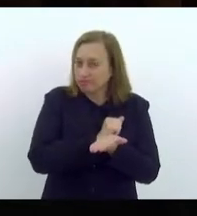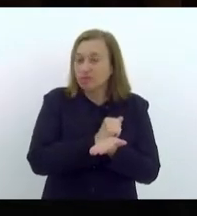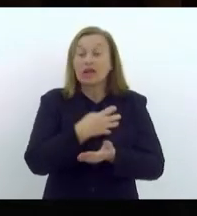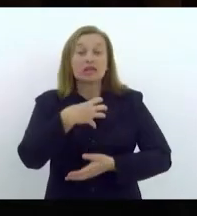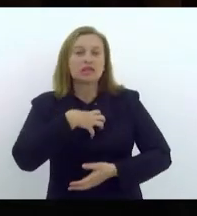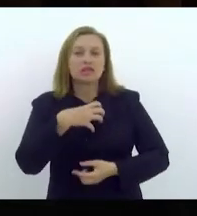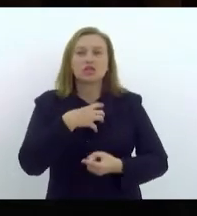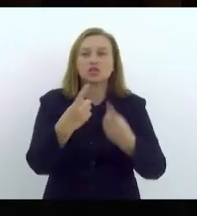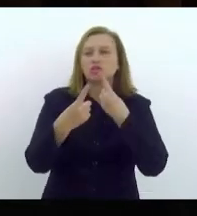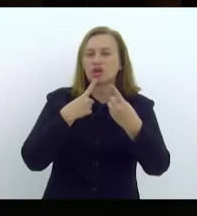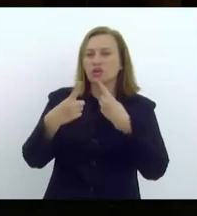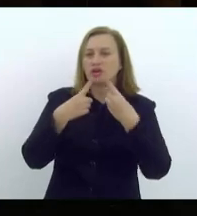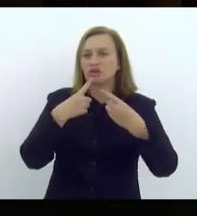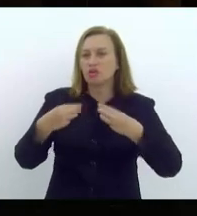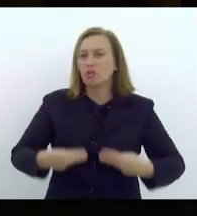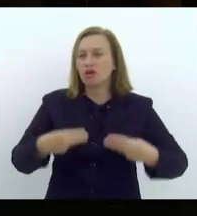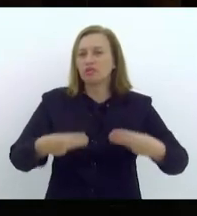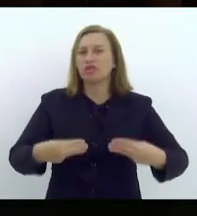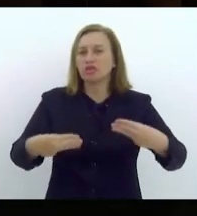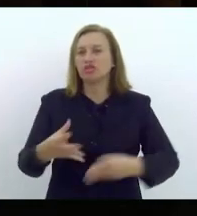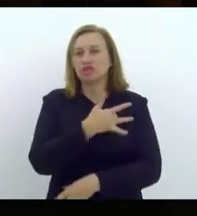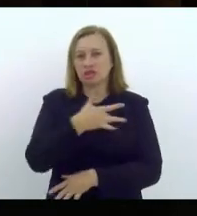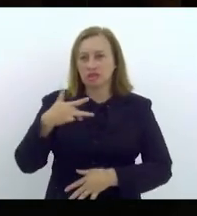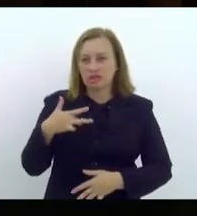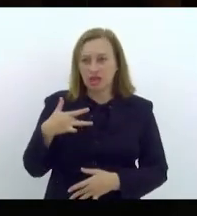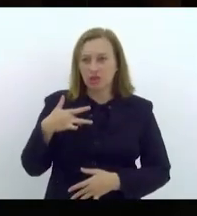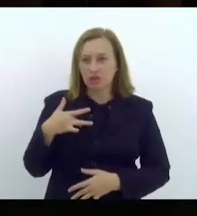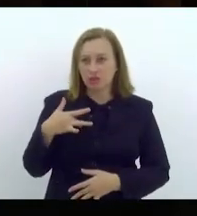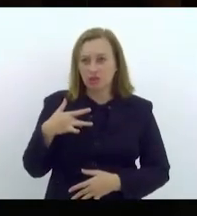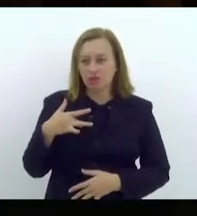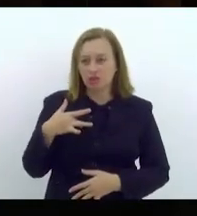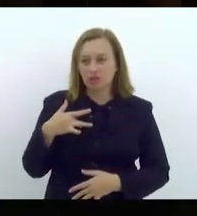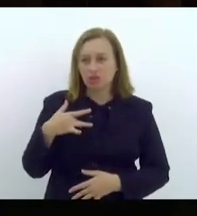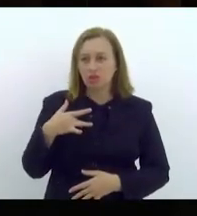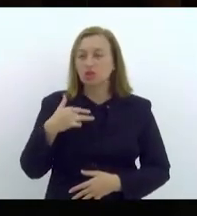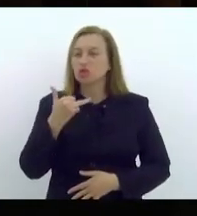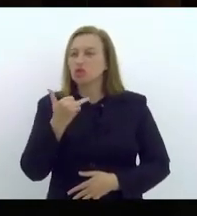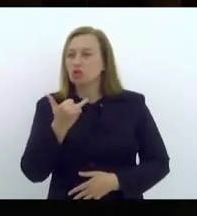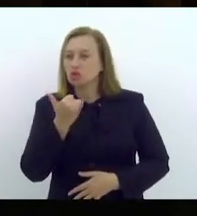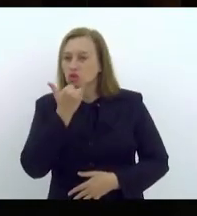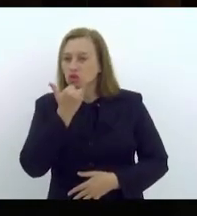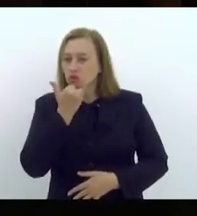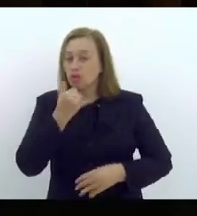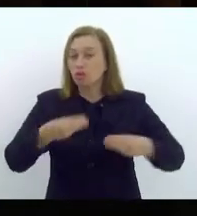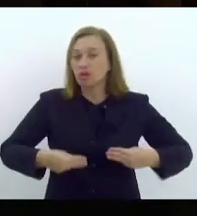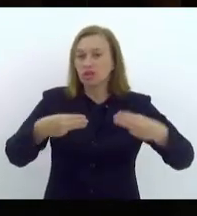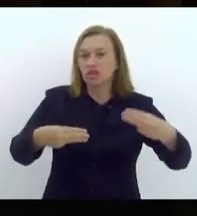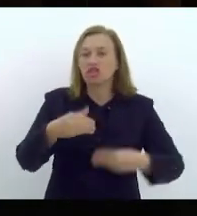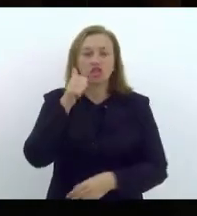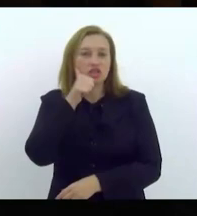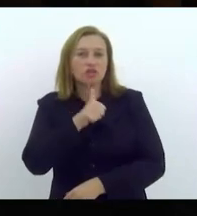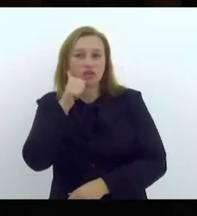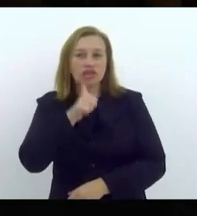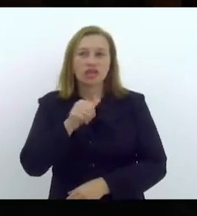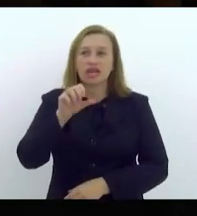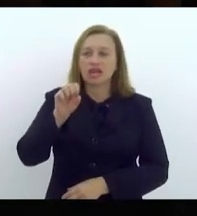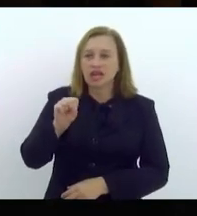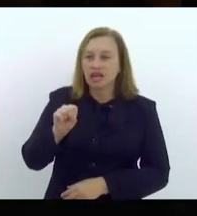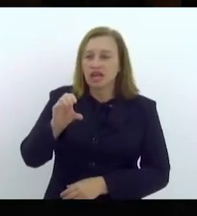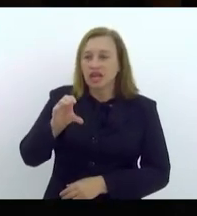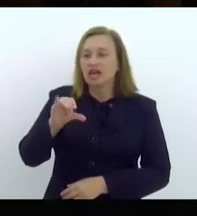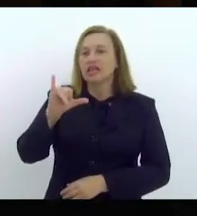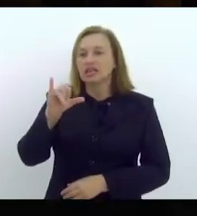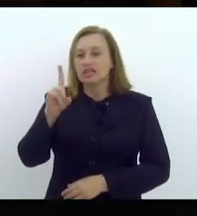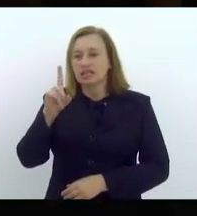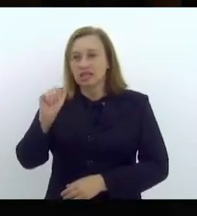tenho dialogado com a ministra da Saúde, ministra da Saúde, ministra das Mulheres, Cida Gonçalves, que tem